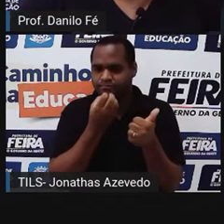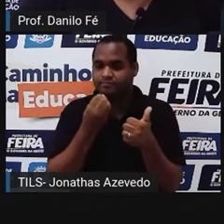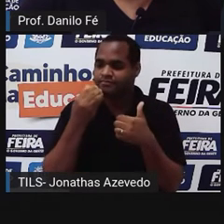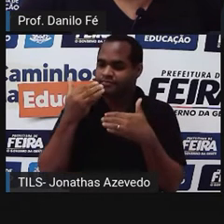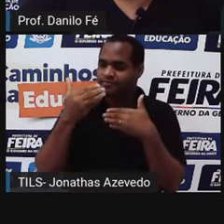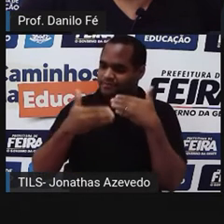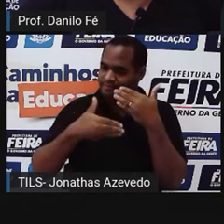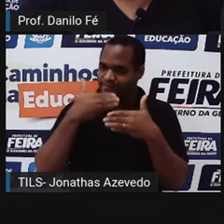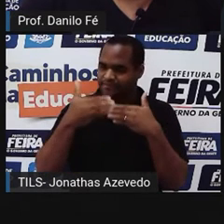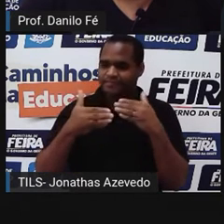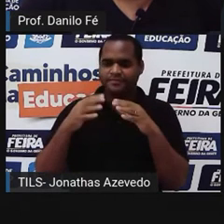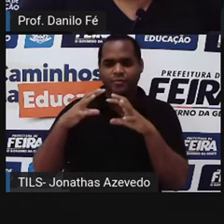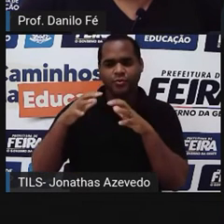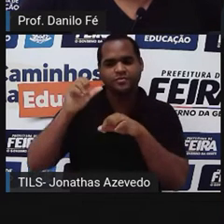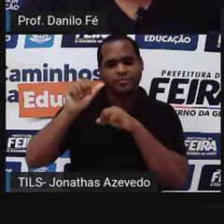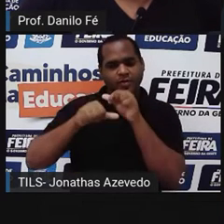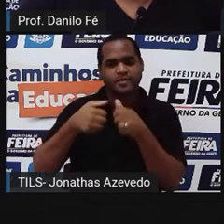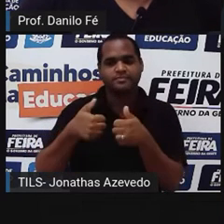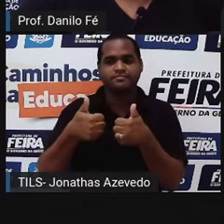mundo moderno.